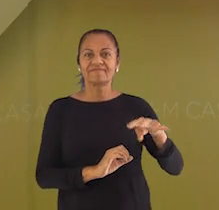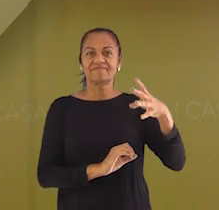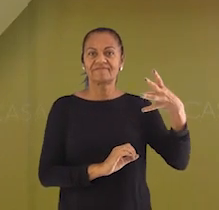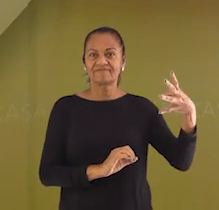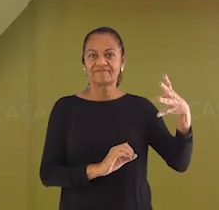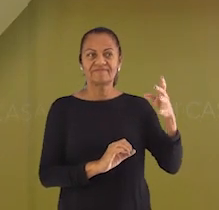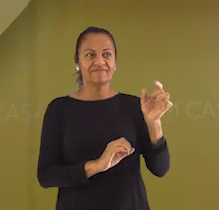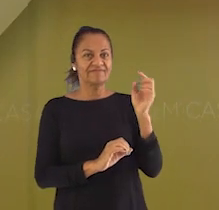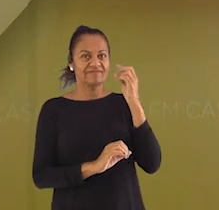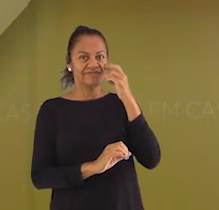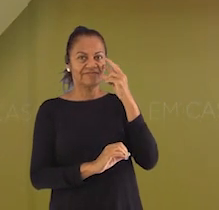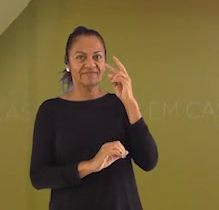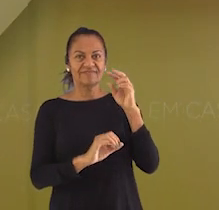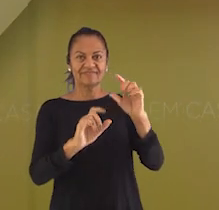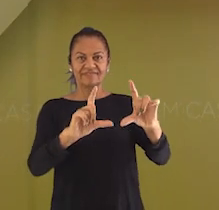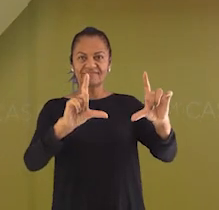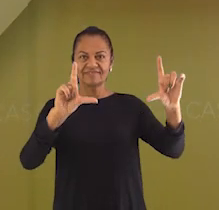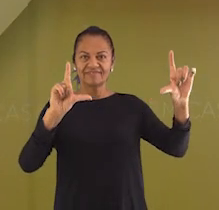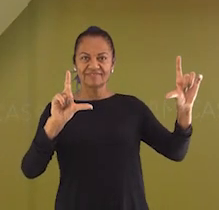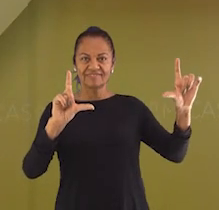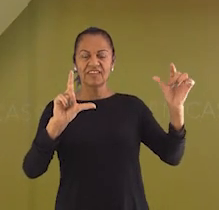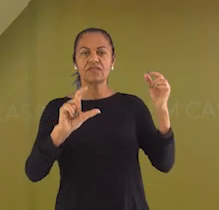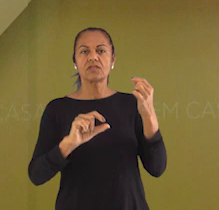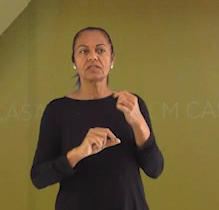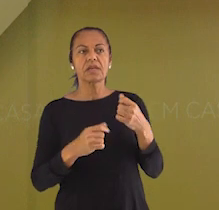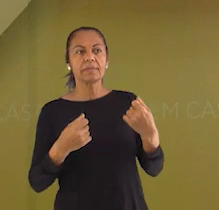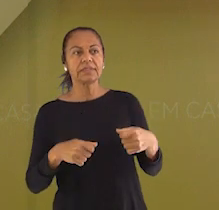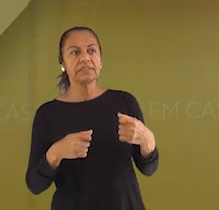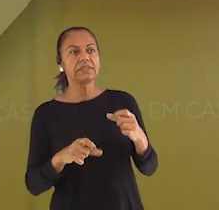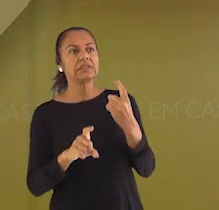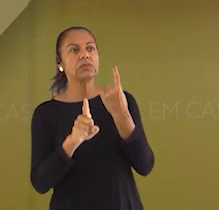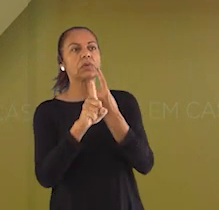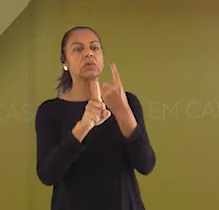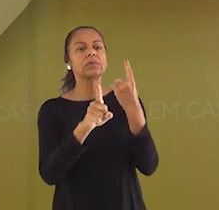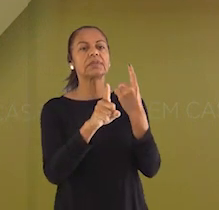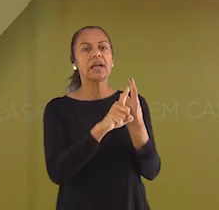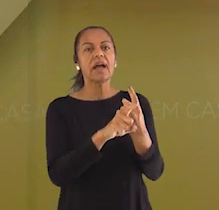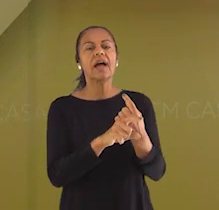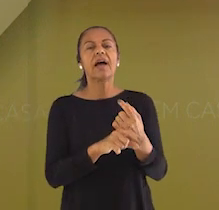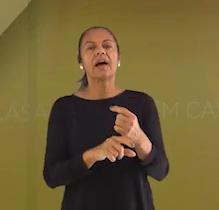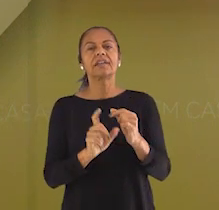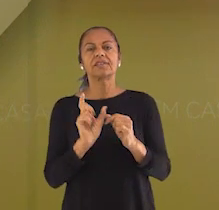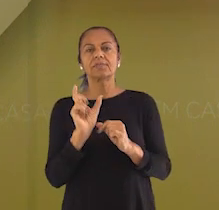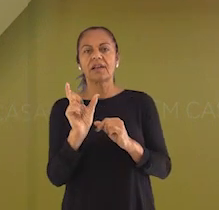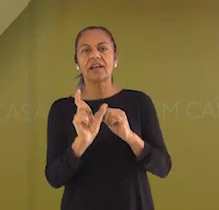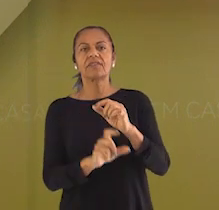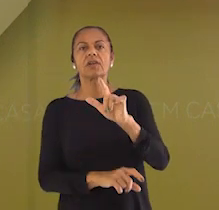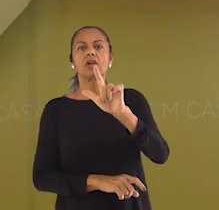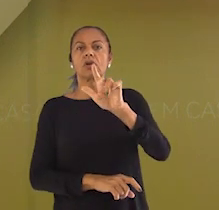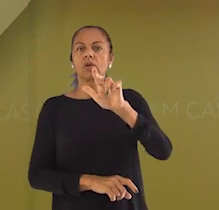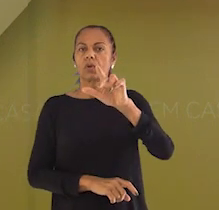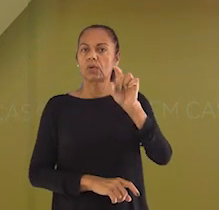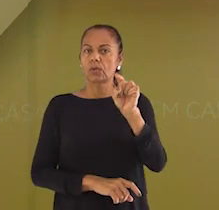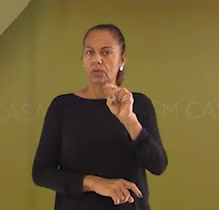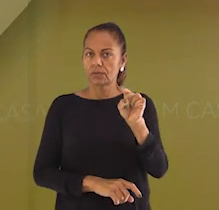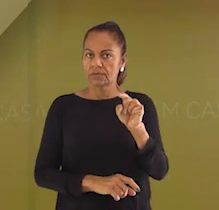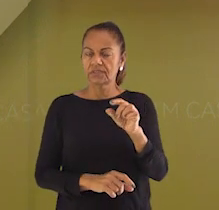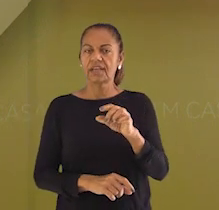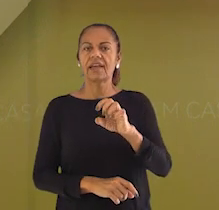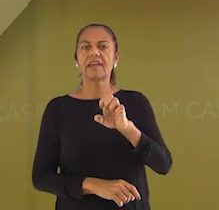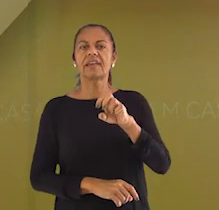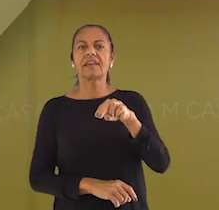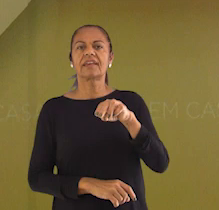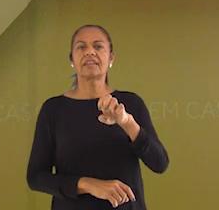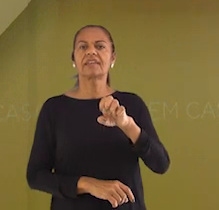o nosso caça-palavras. Você vai precisar encontrar as palavras luz, energia